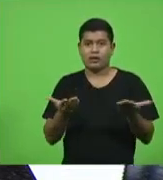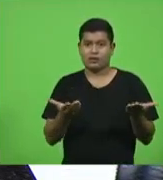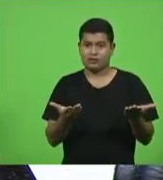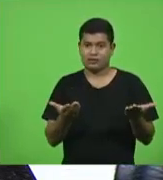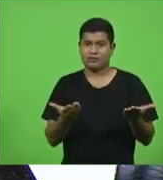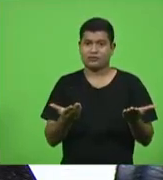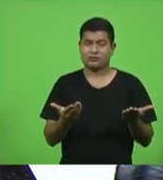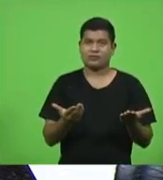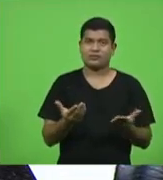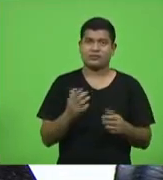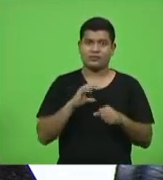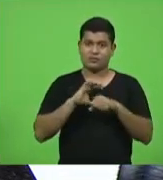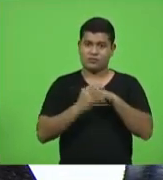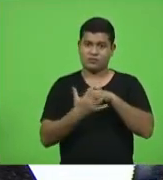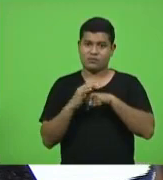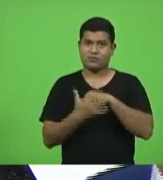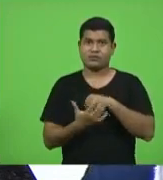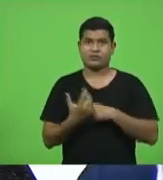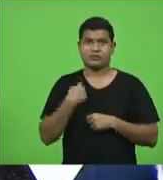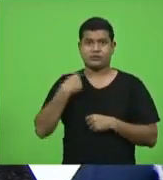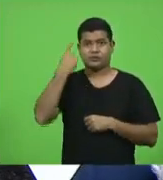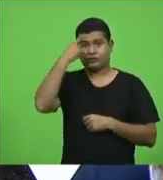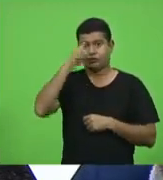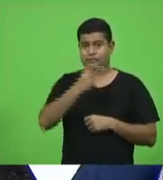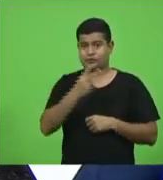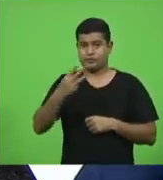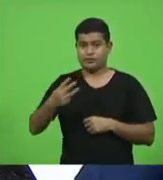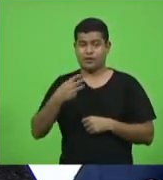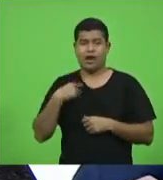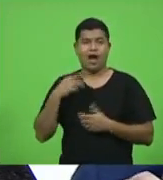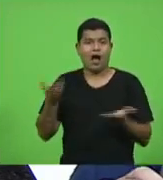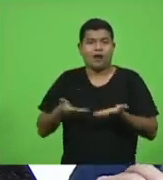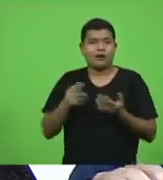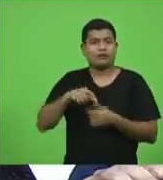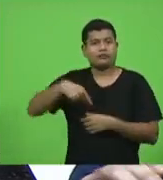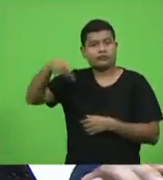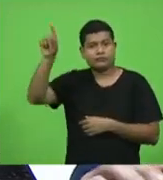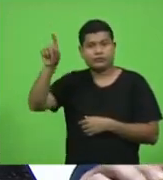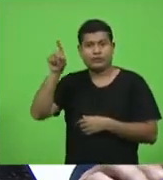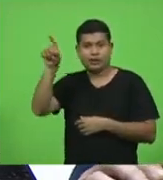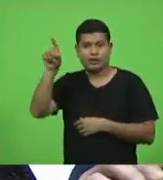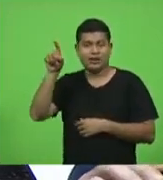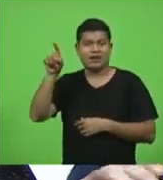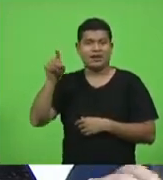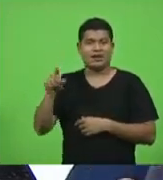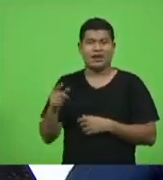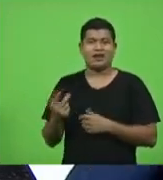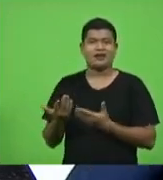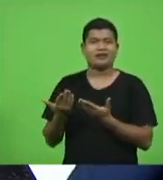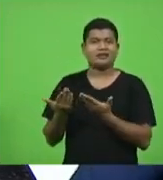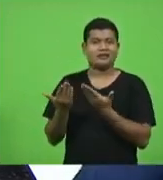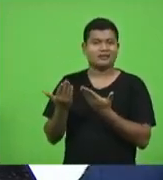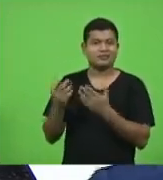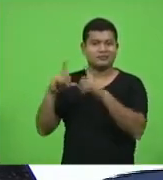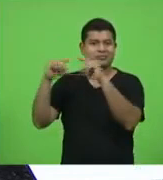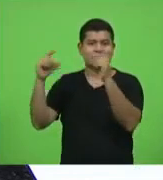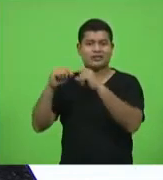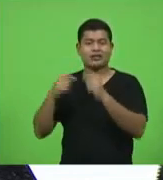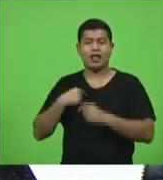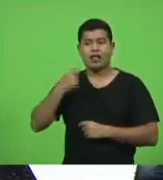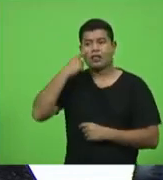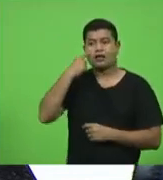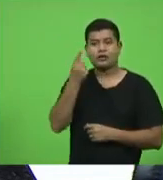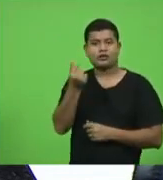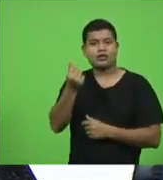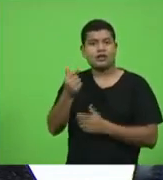vai fazer agora dia 23 aí ele está lá em brasília agora atrás da vacina atrás de recursos e nesse